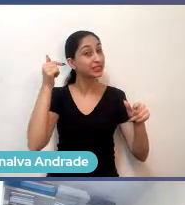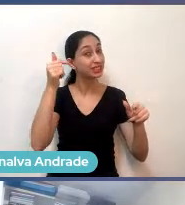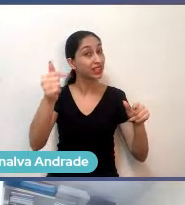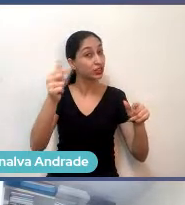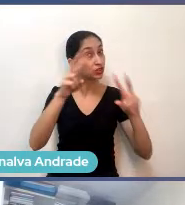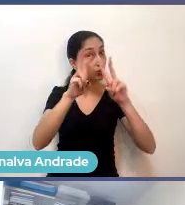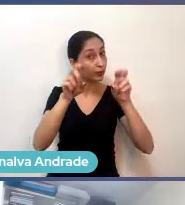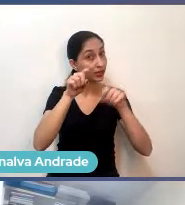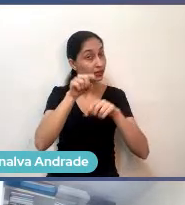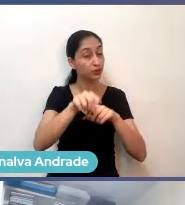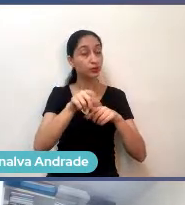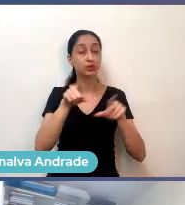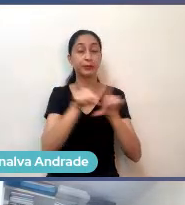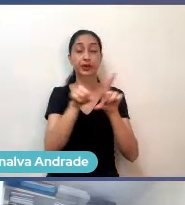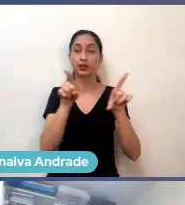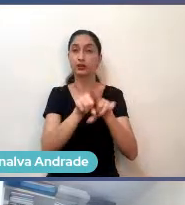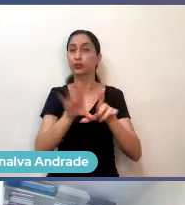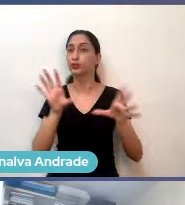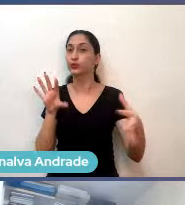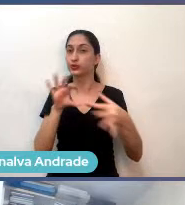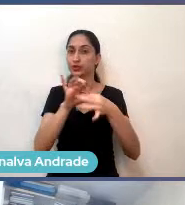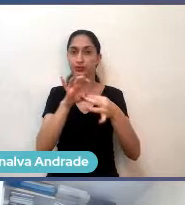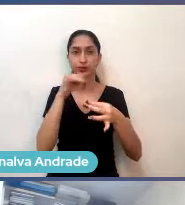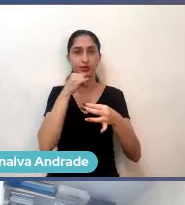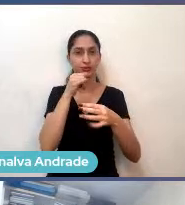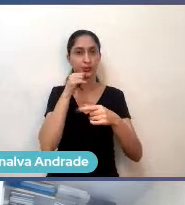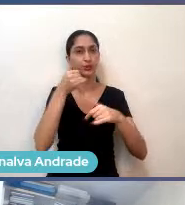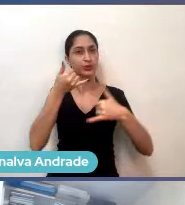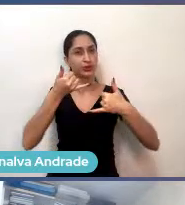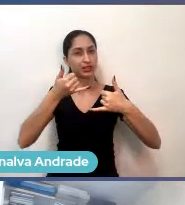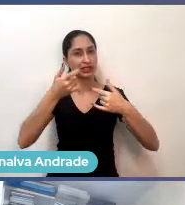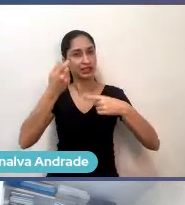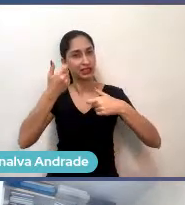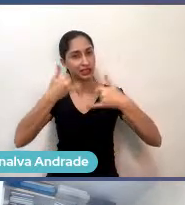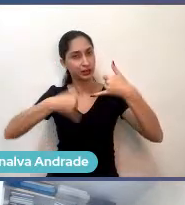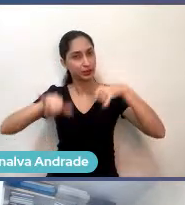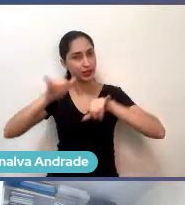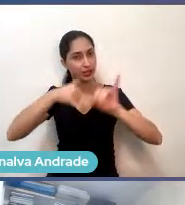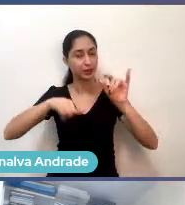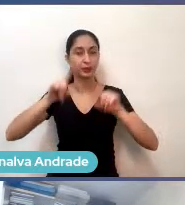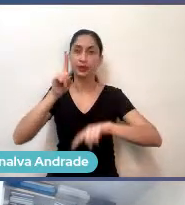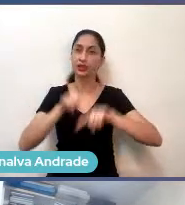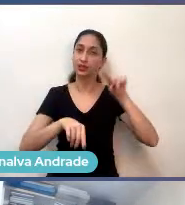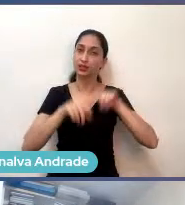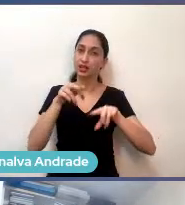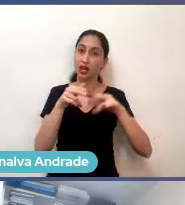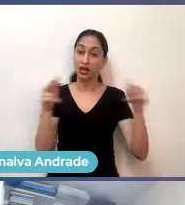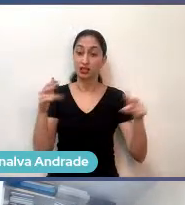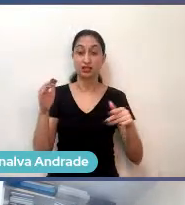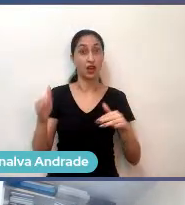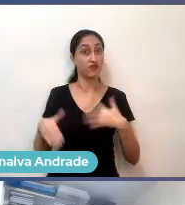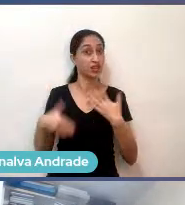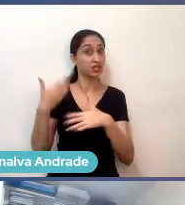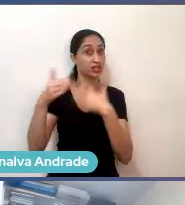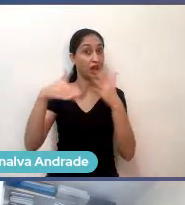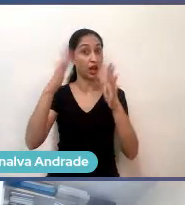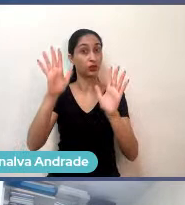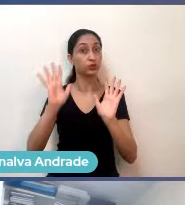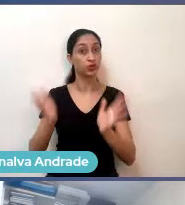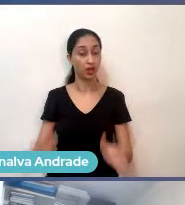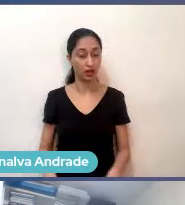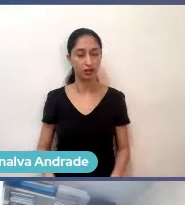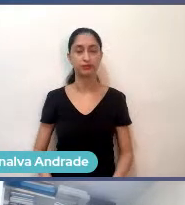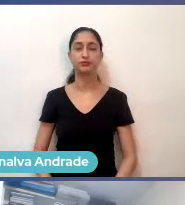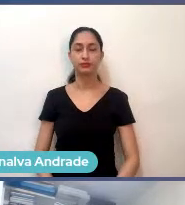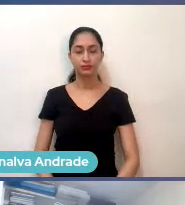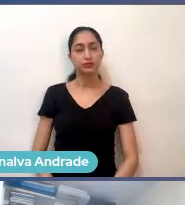conexões de até mesmo de química e materiais junto com o TIC, gerando aí materiais avançados. Toda a perspectiva de